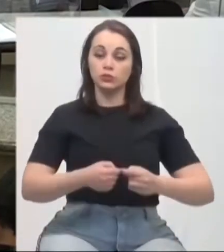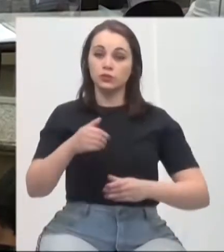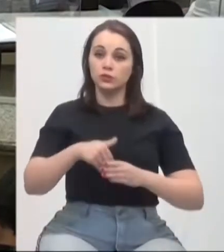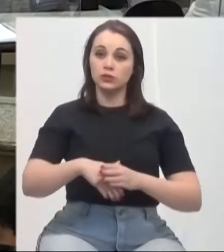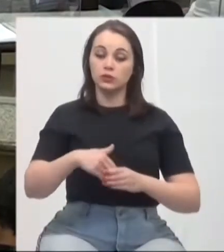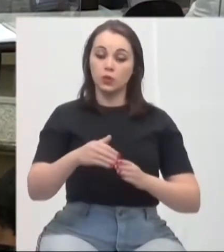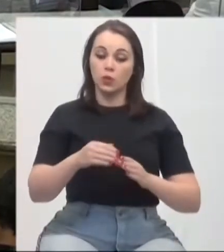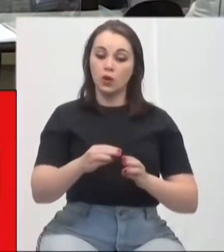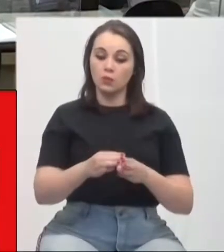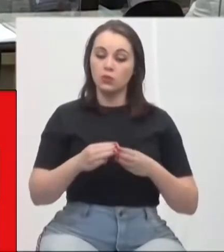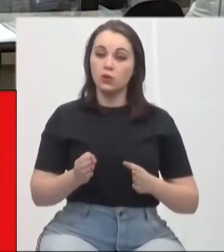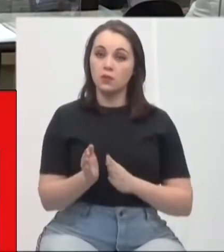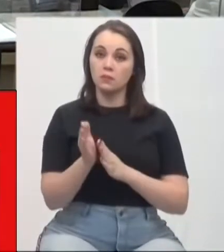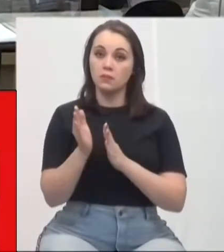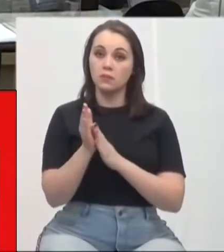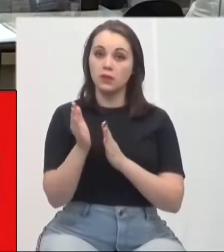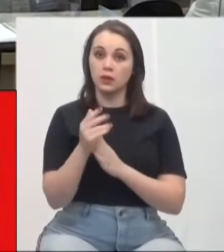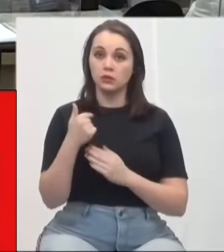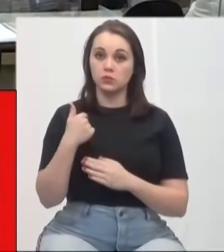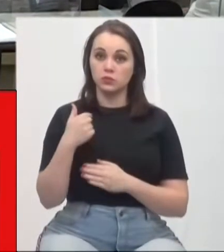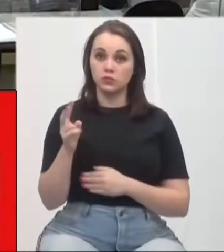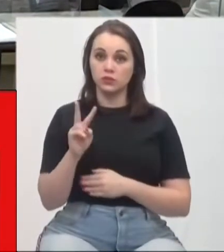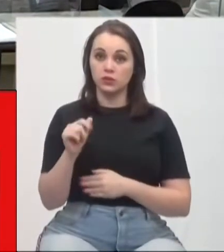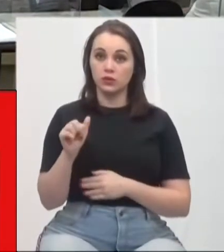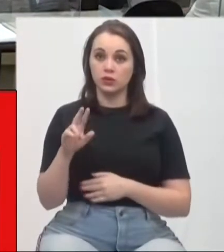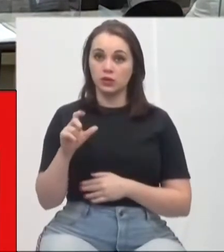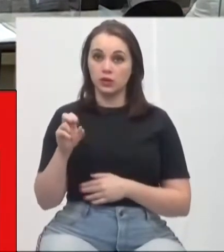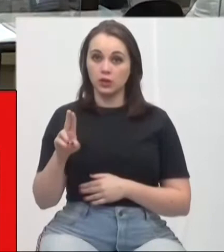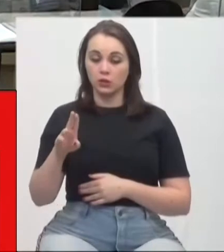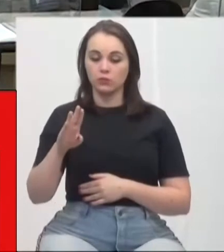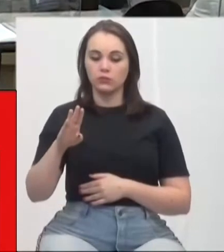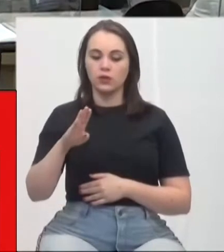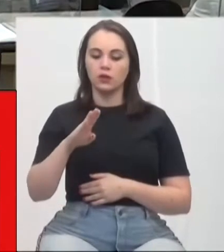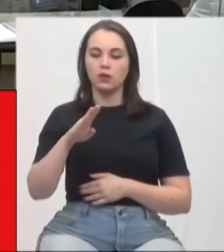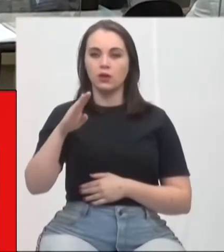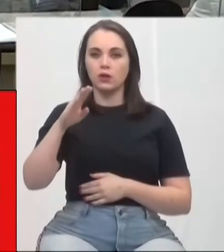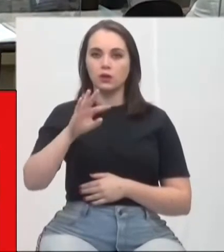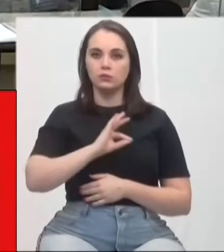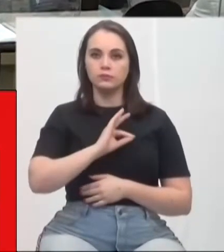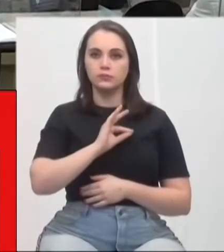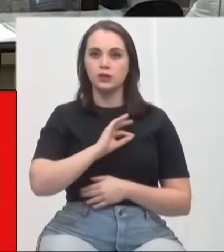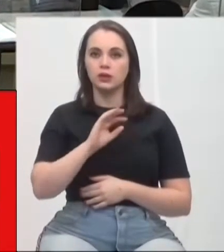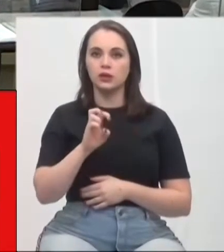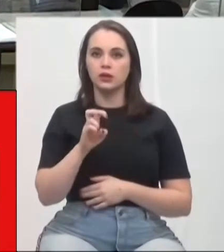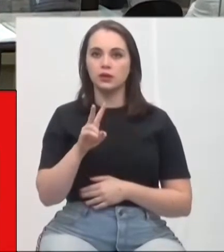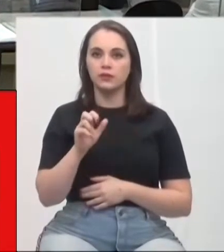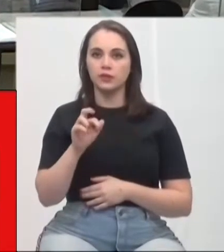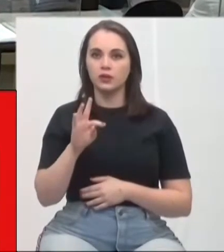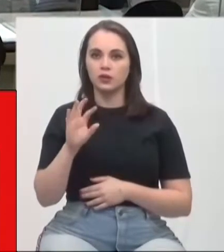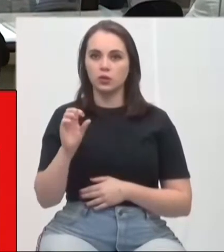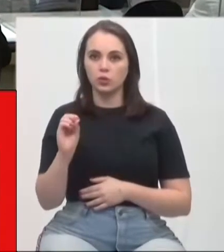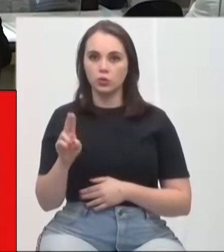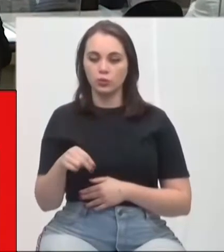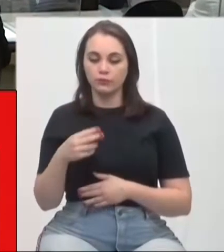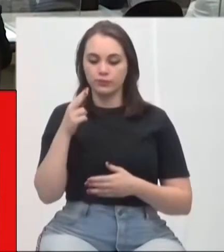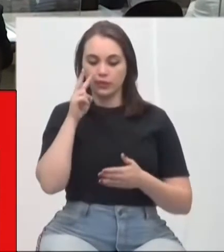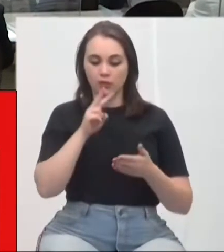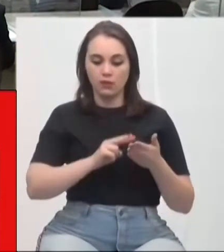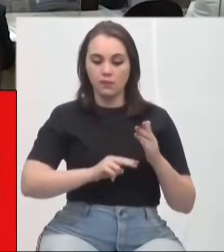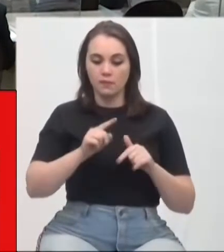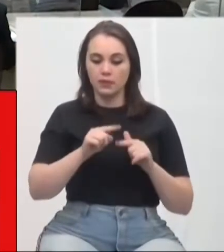04421 de autoria desse vereador ao sargento Everton Vitorino Gomes. Solicito ao senhor secretário que faça a leitura da matéria.